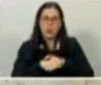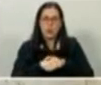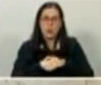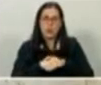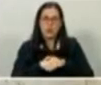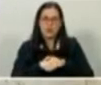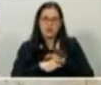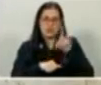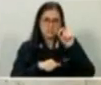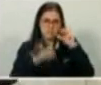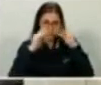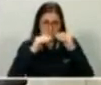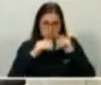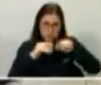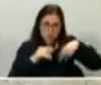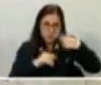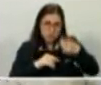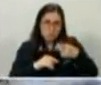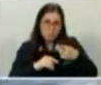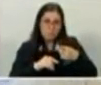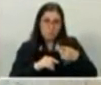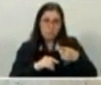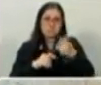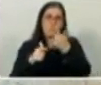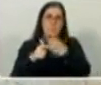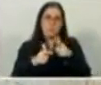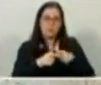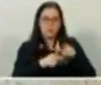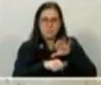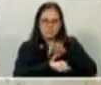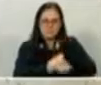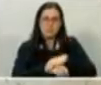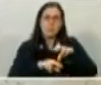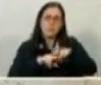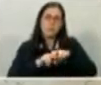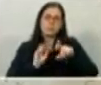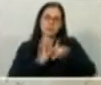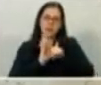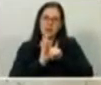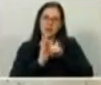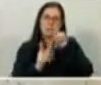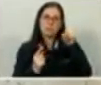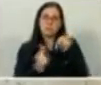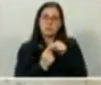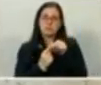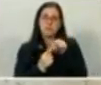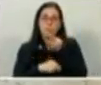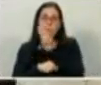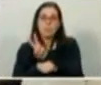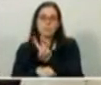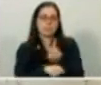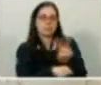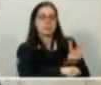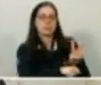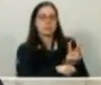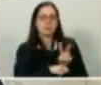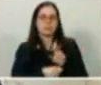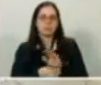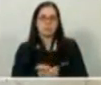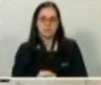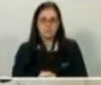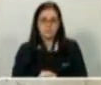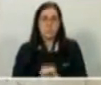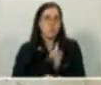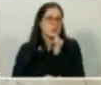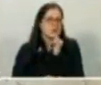também, o problema de segurança como um problema sério, essa lei vem a proteger. Eu posso dar um outro exemplo, um terceiro exemplo, para ficar